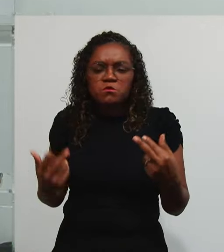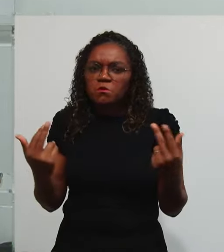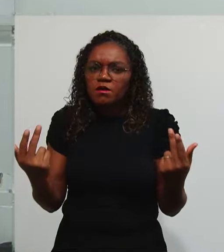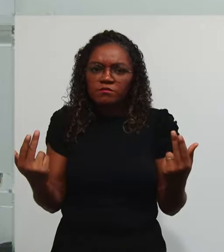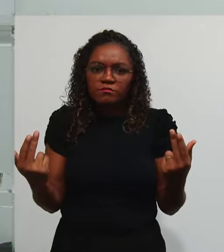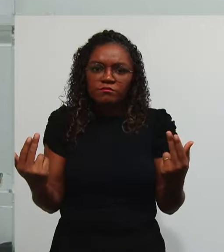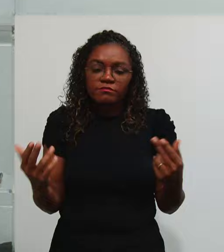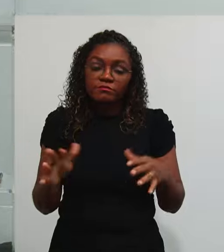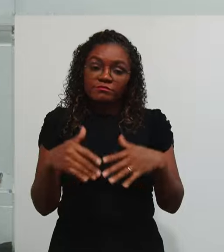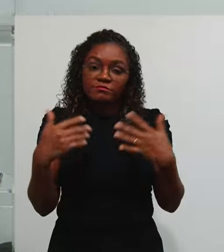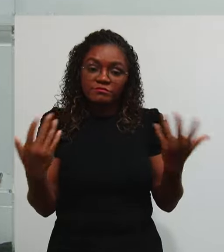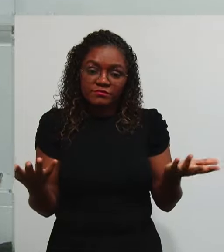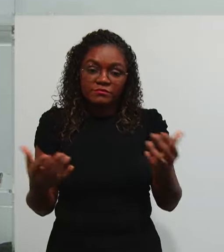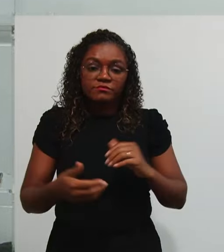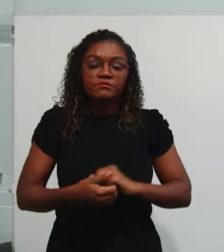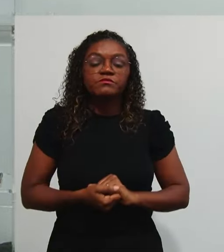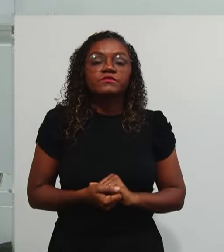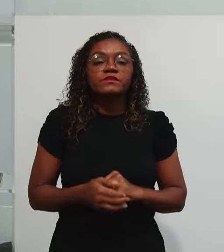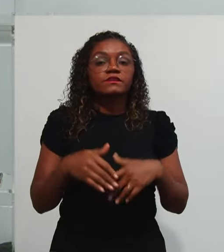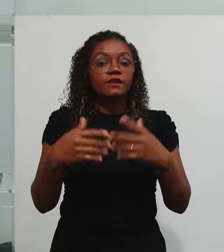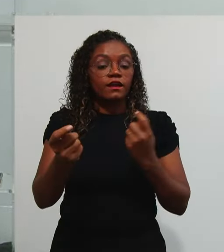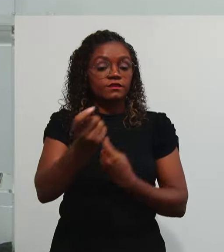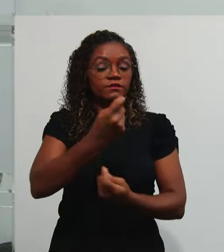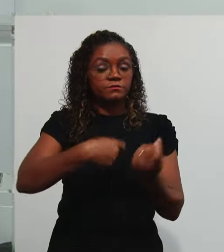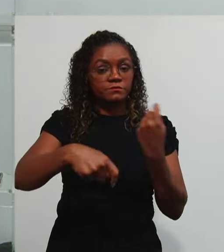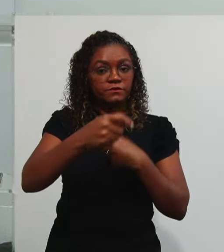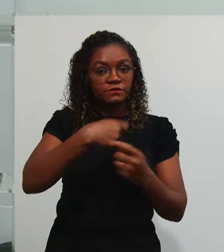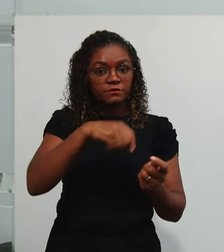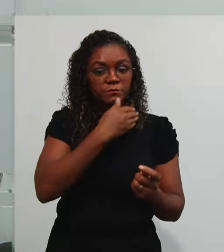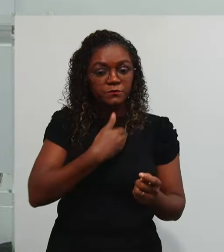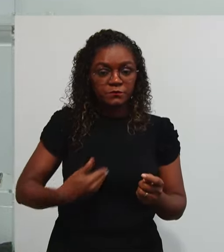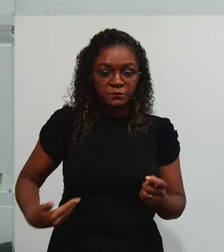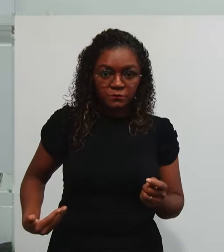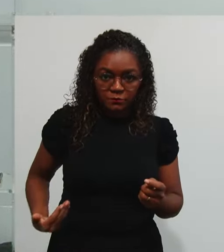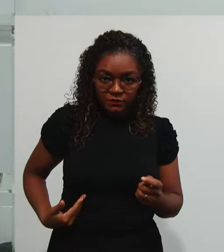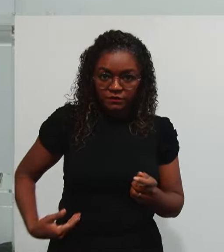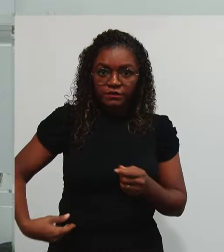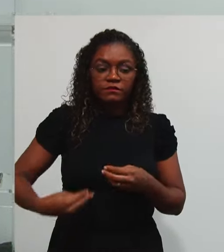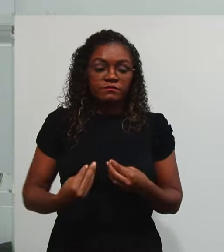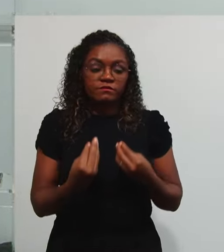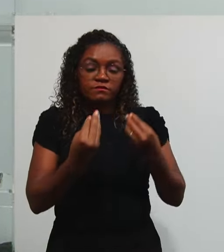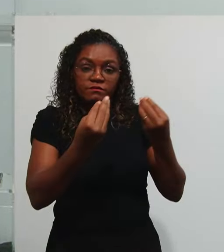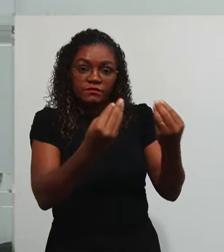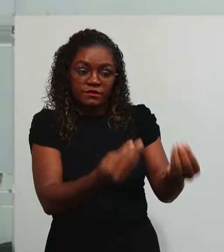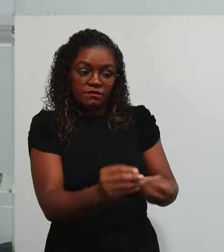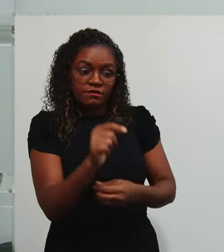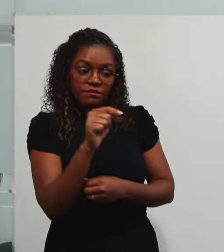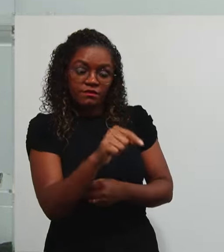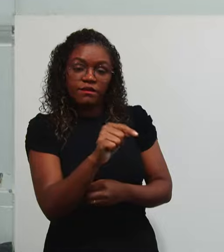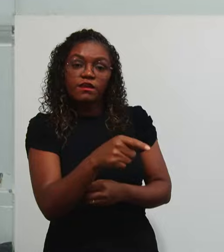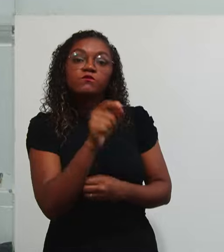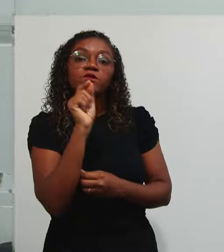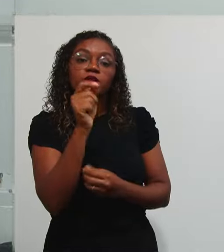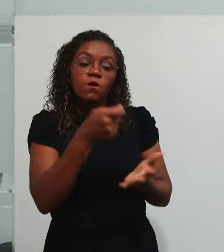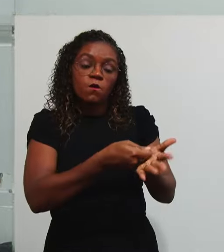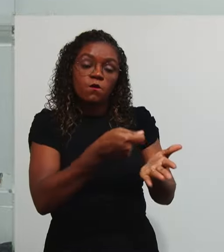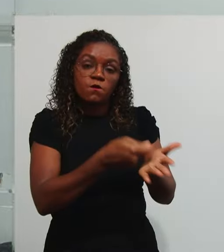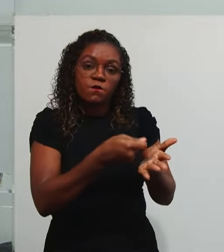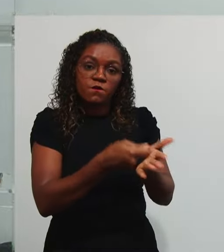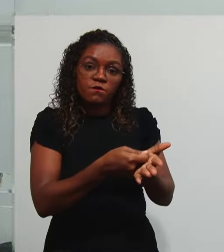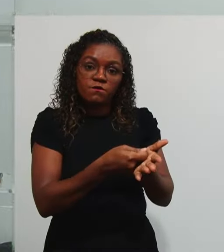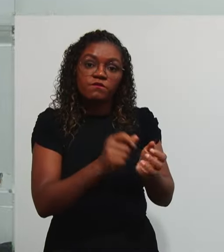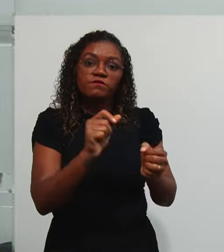terceiro Setor A administração Pública Passa A esses A obrigação De fazerem Atividades